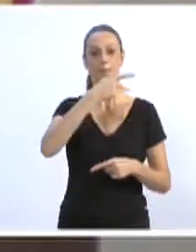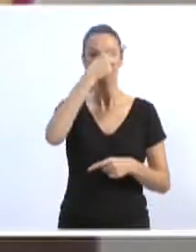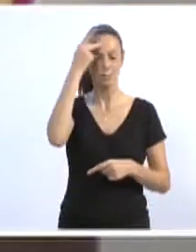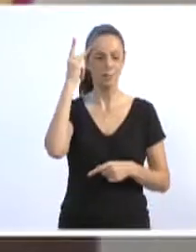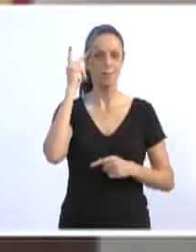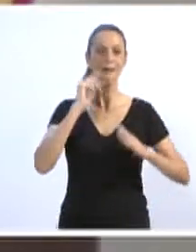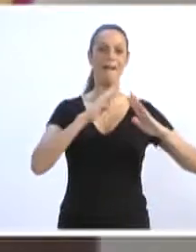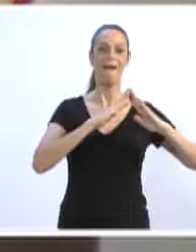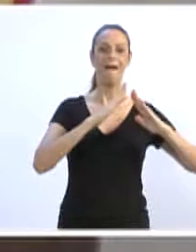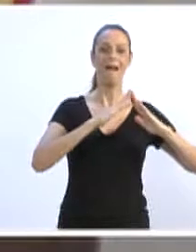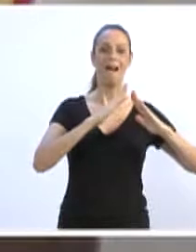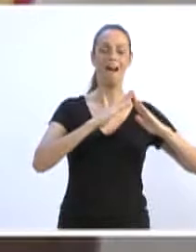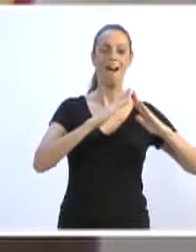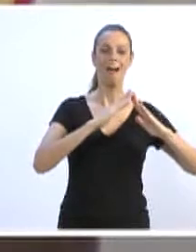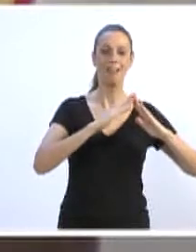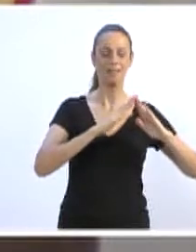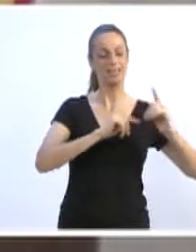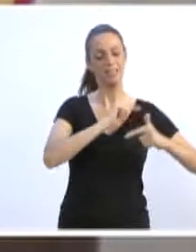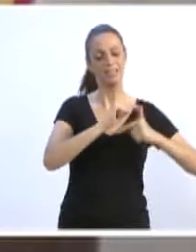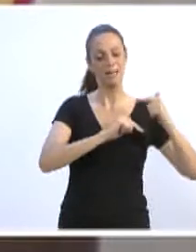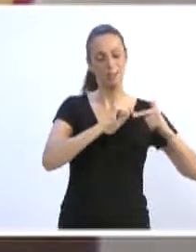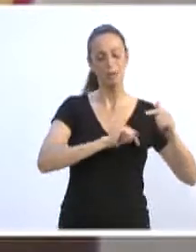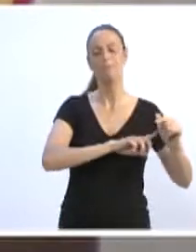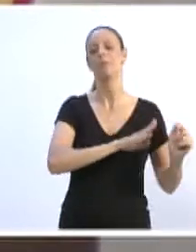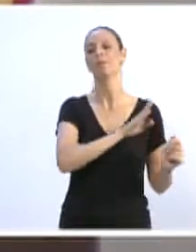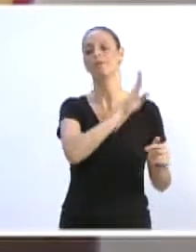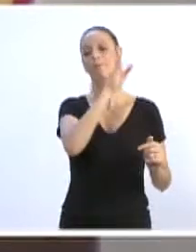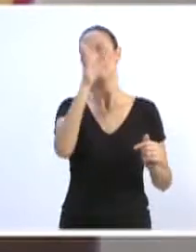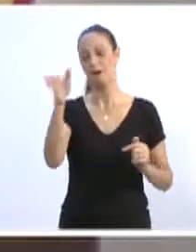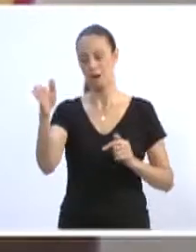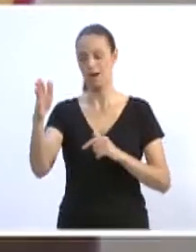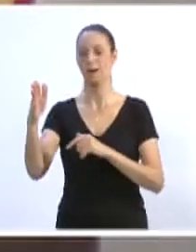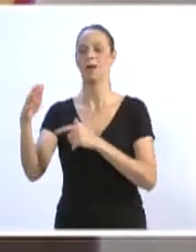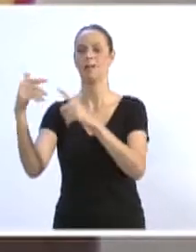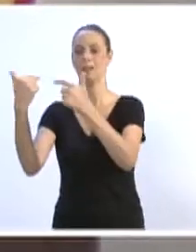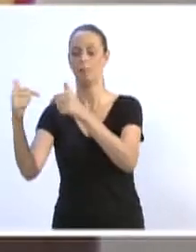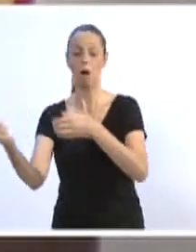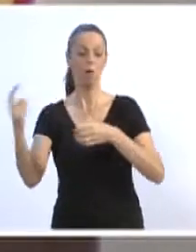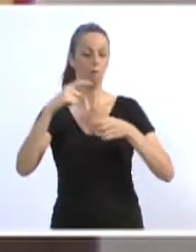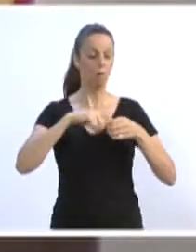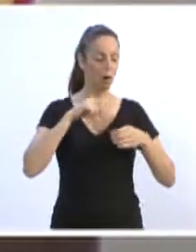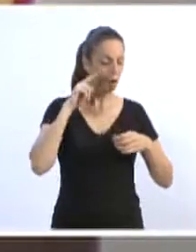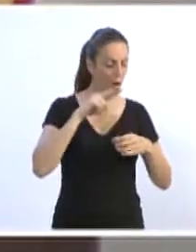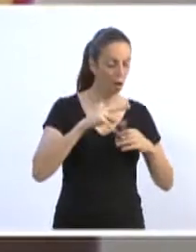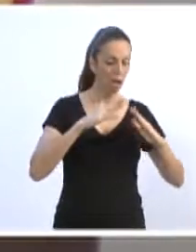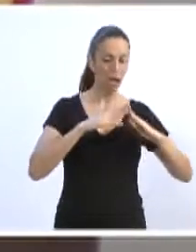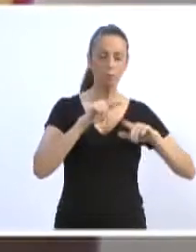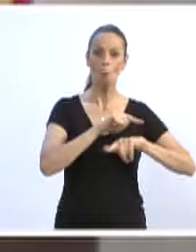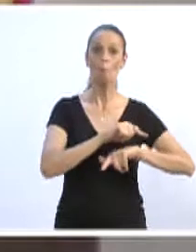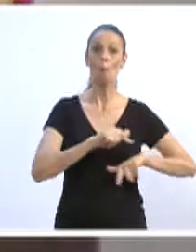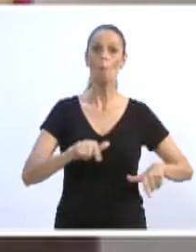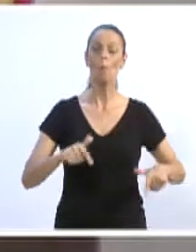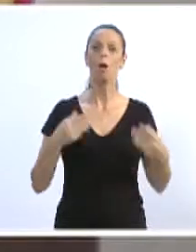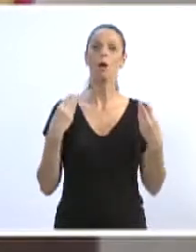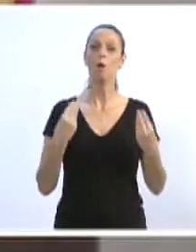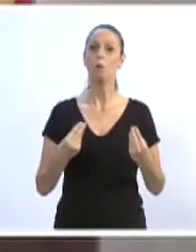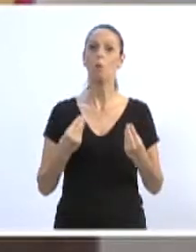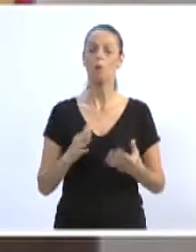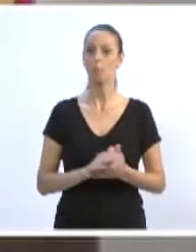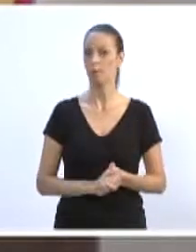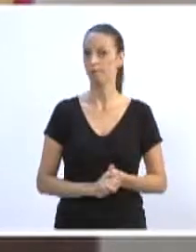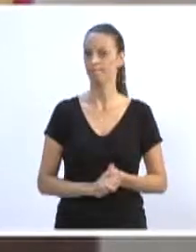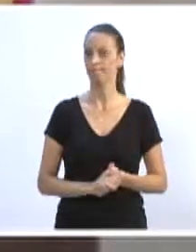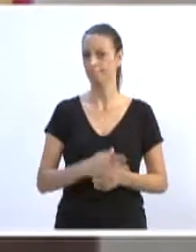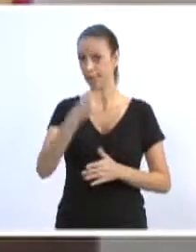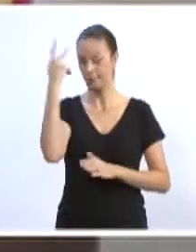encontra sua casa vazia. Nós não podemos mais, em nome da cidade, de 329 mil pessoas, admitir